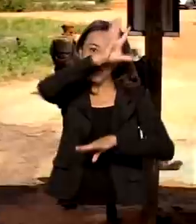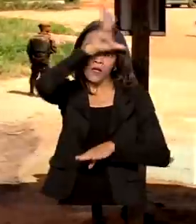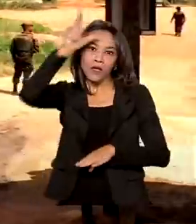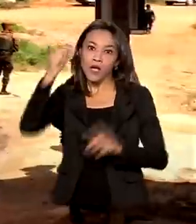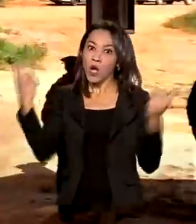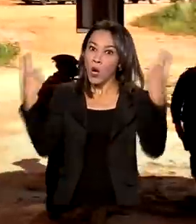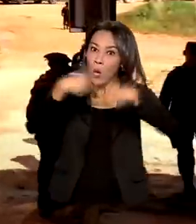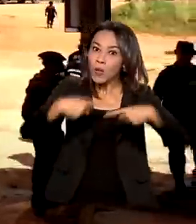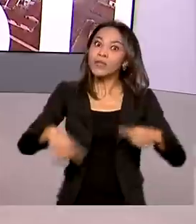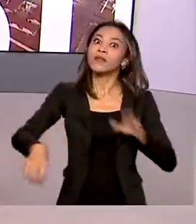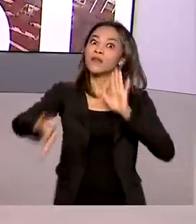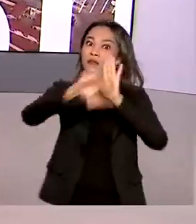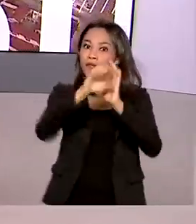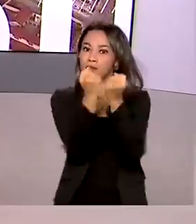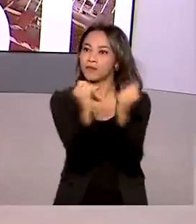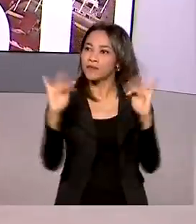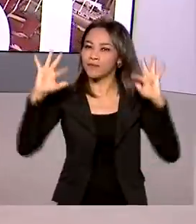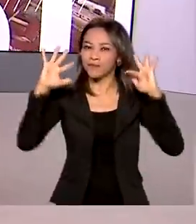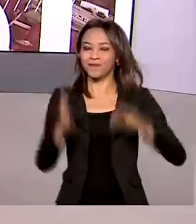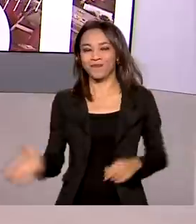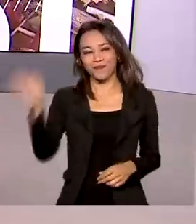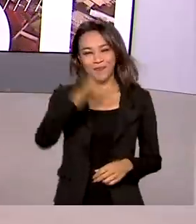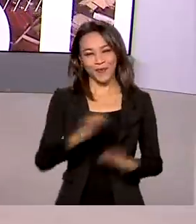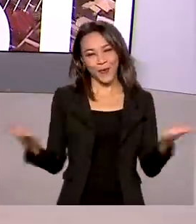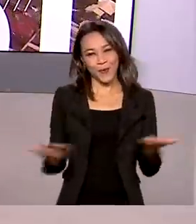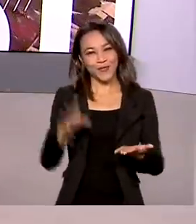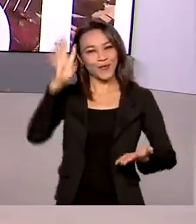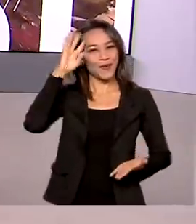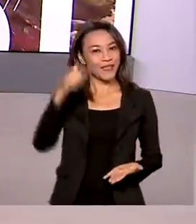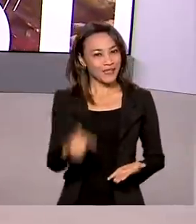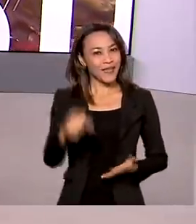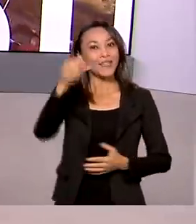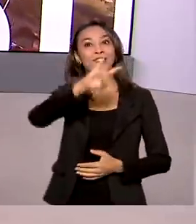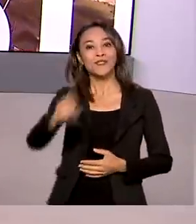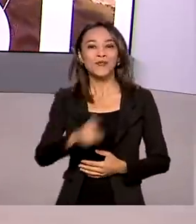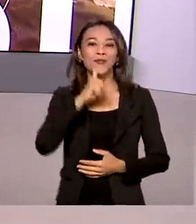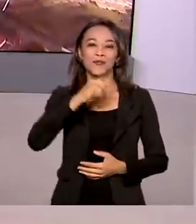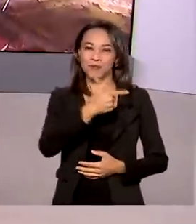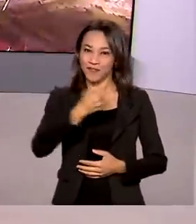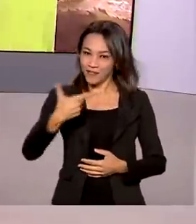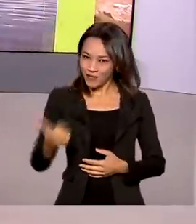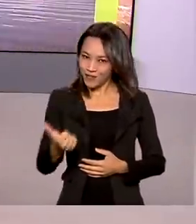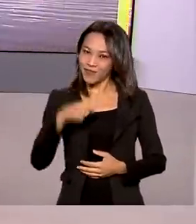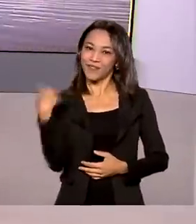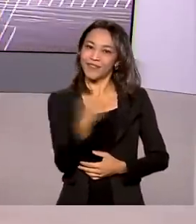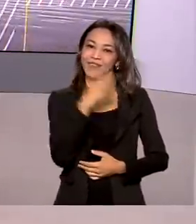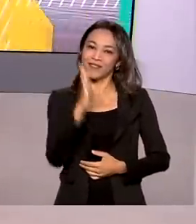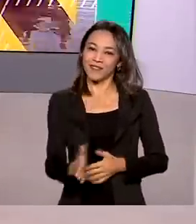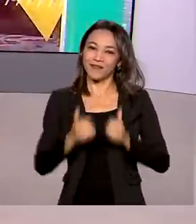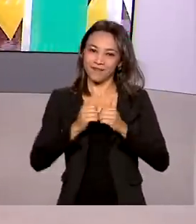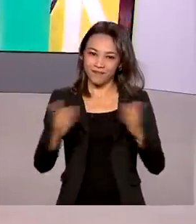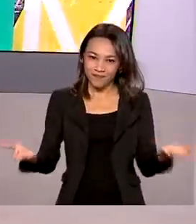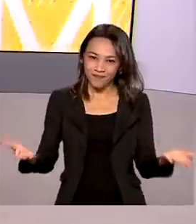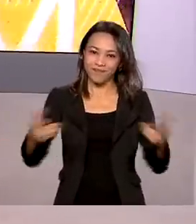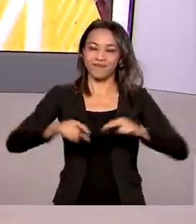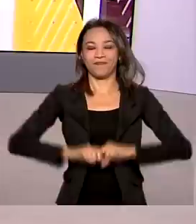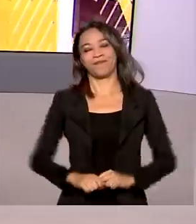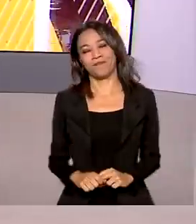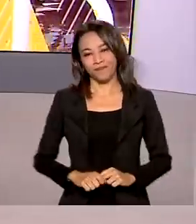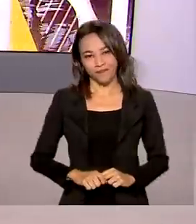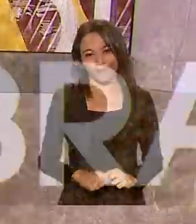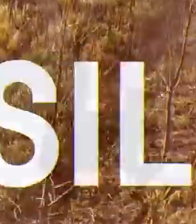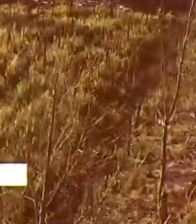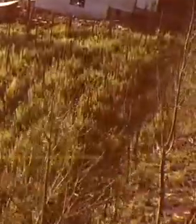crimes ambientais. Hoje, quarta-feira, 7 de julho de 2021, o Brasil em Dia já está começando.